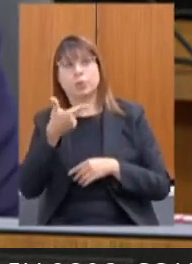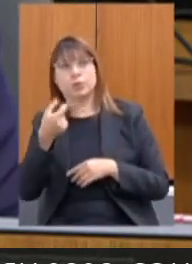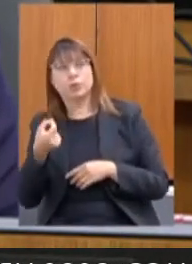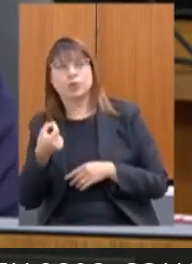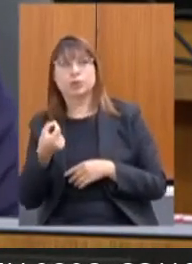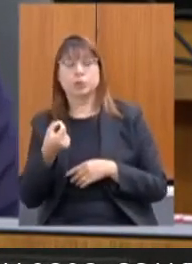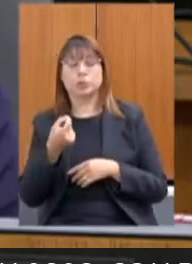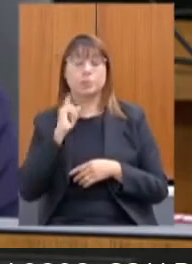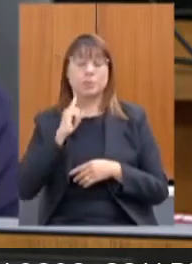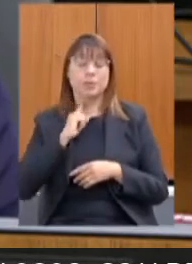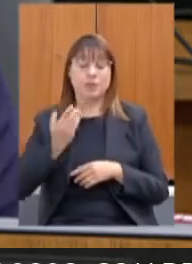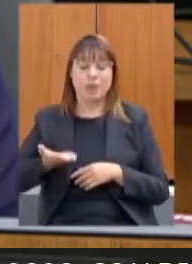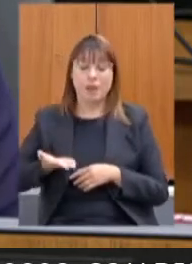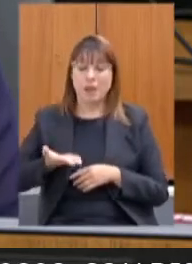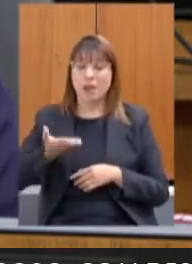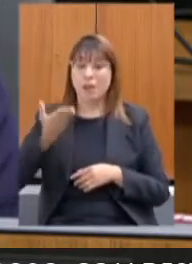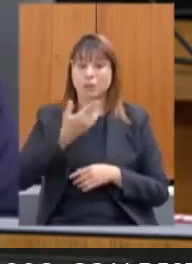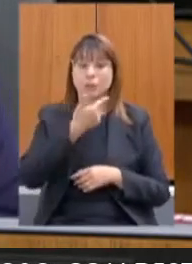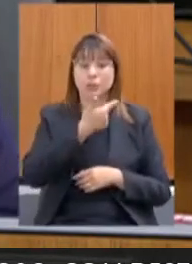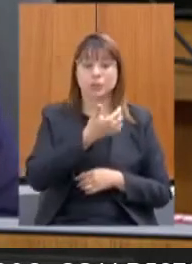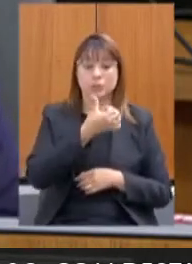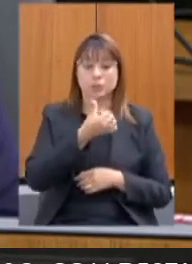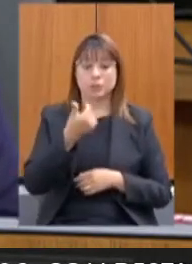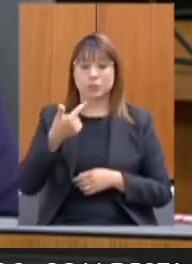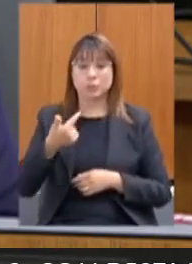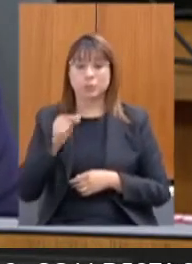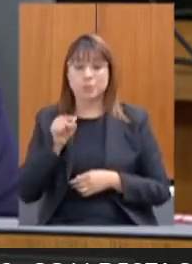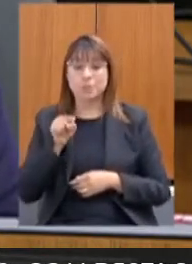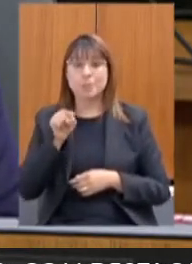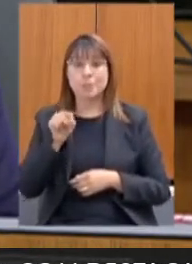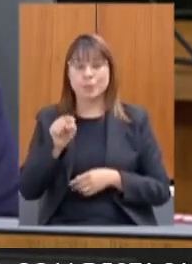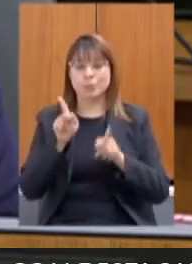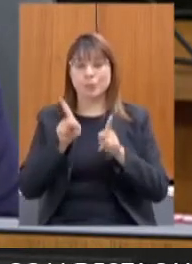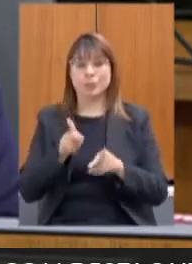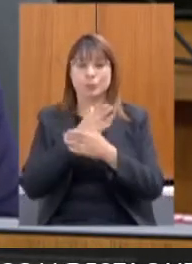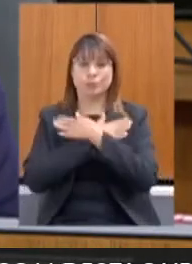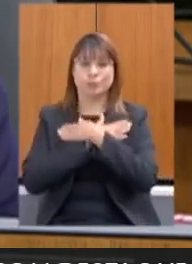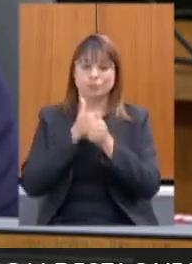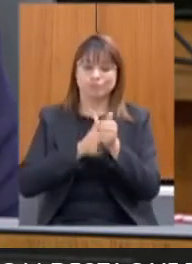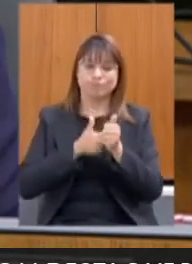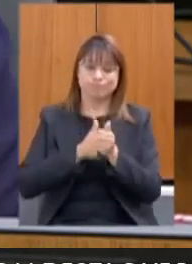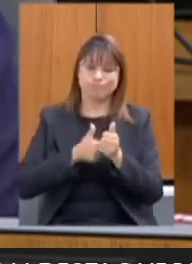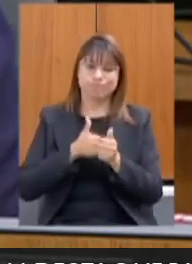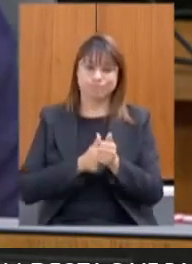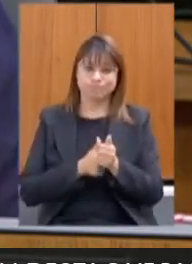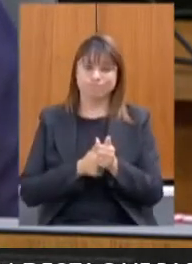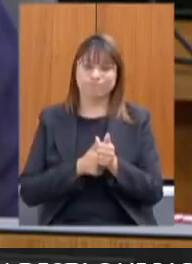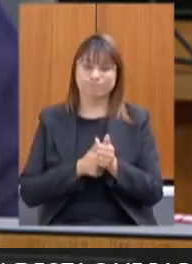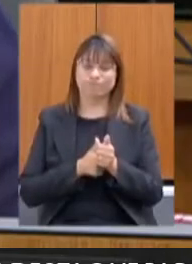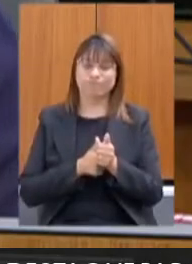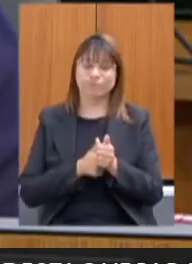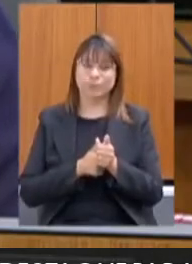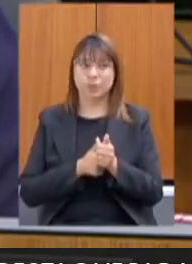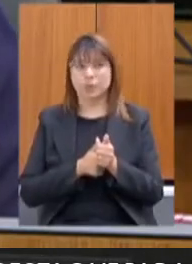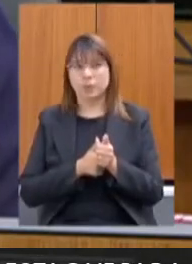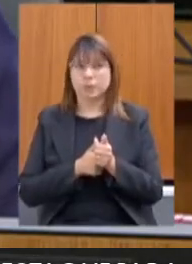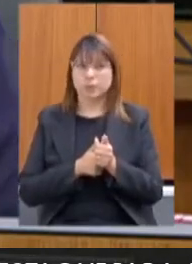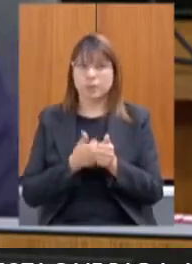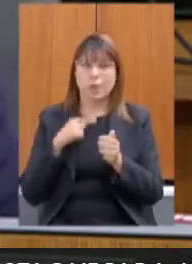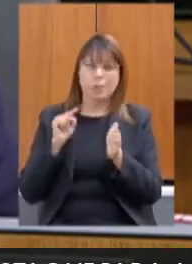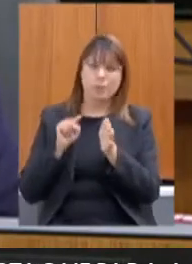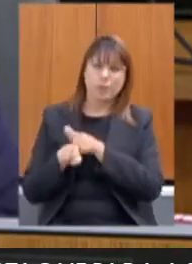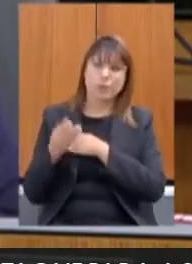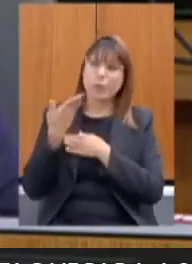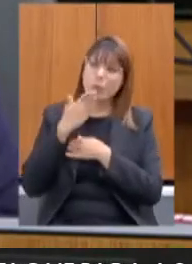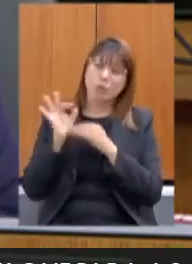aumento de 262 mil trabalhadores que ficaram desempregados. Eu pergunto qual é o